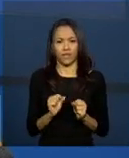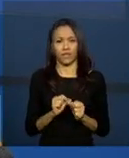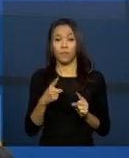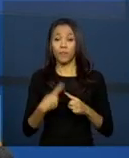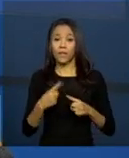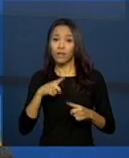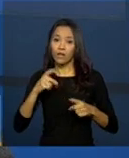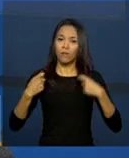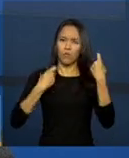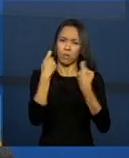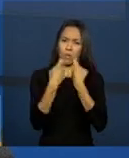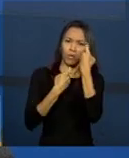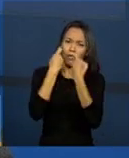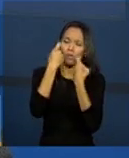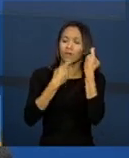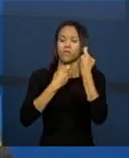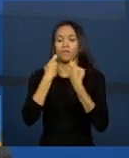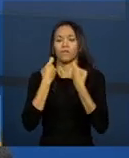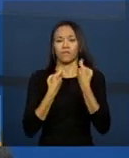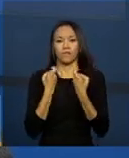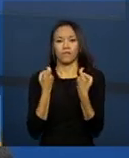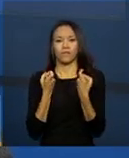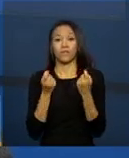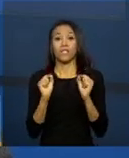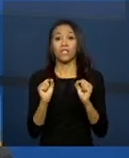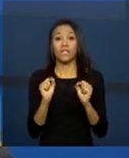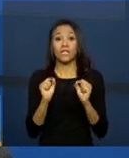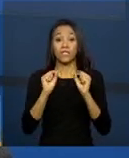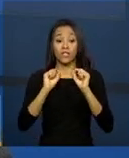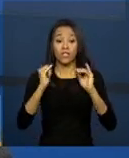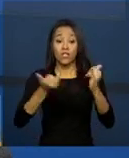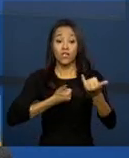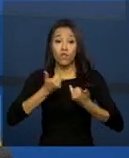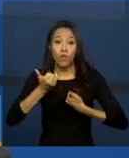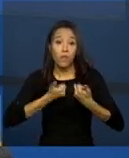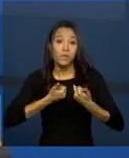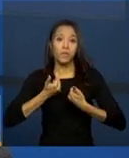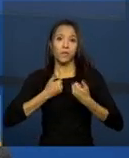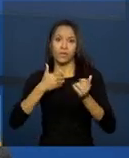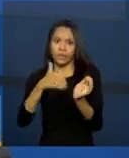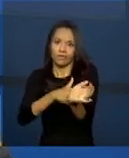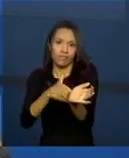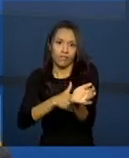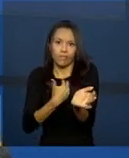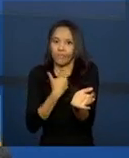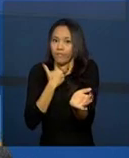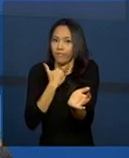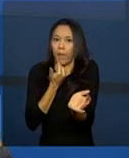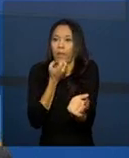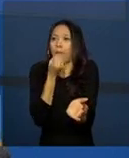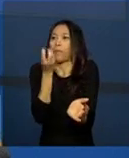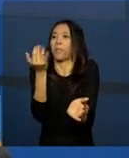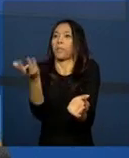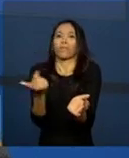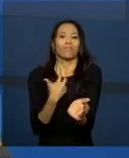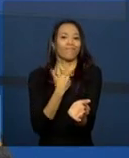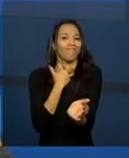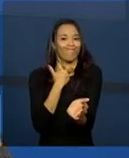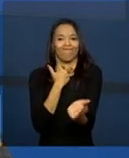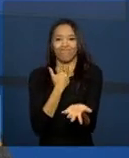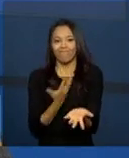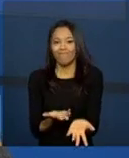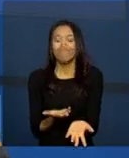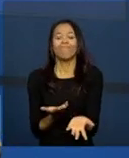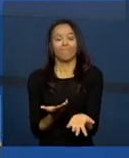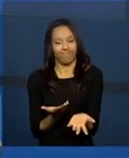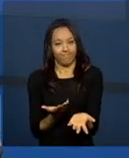preocupação também de informações sigilosas, informações sobre a vida privada das famílias, que não devem, neste